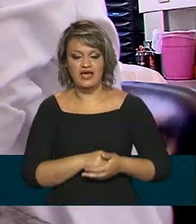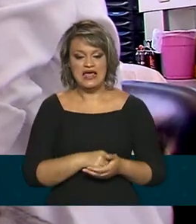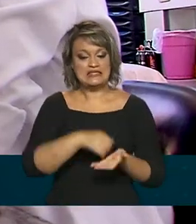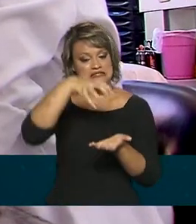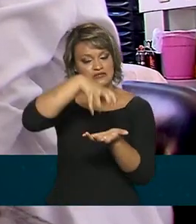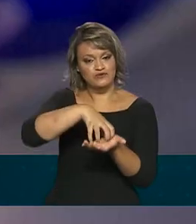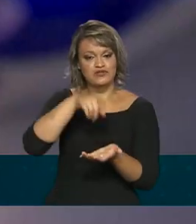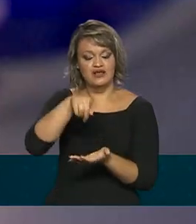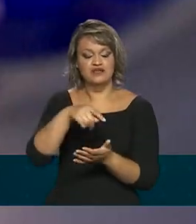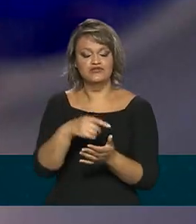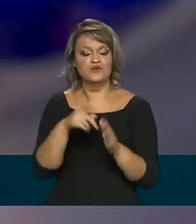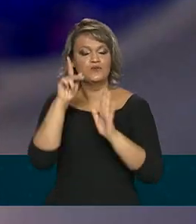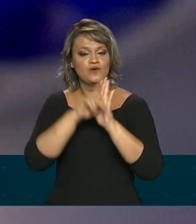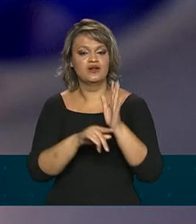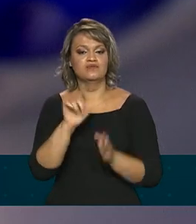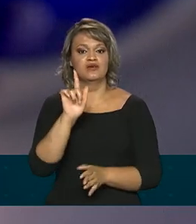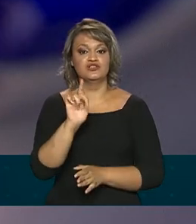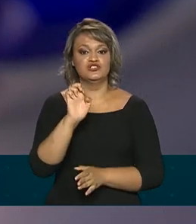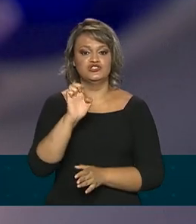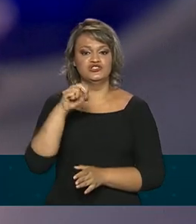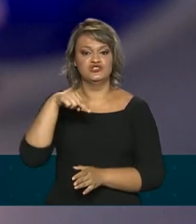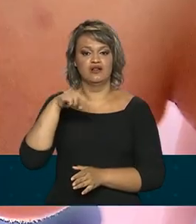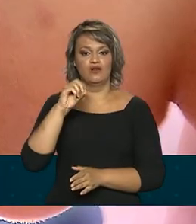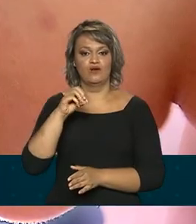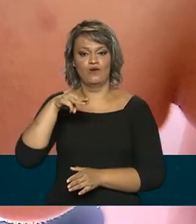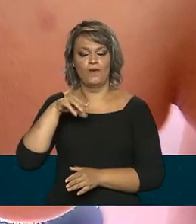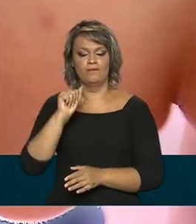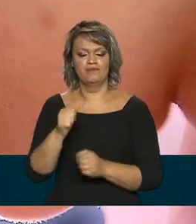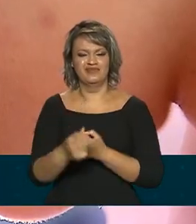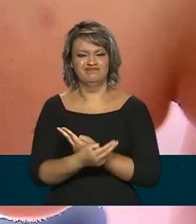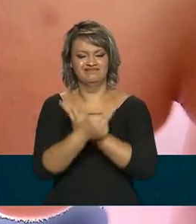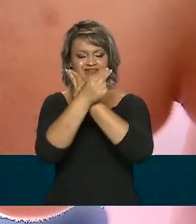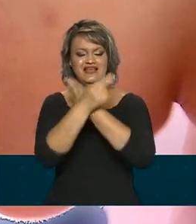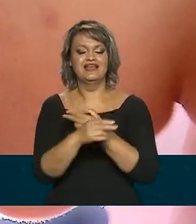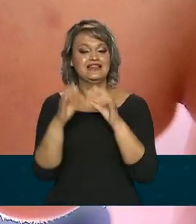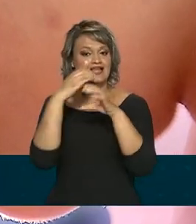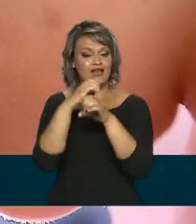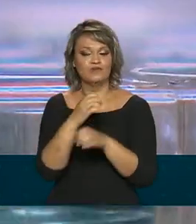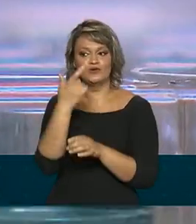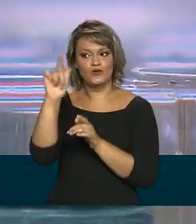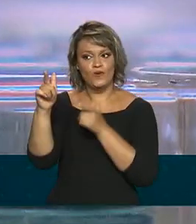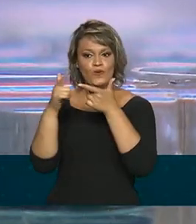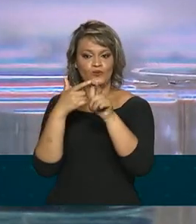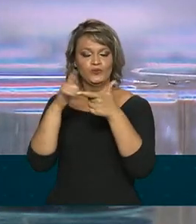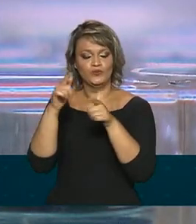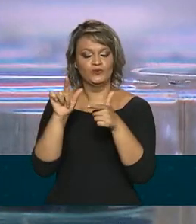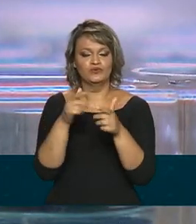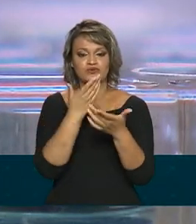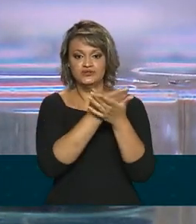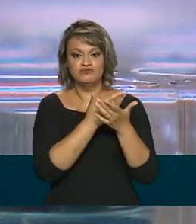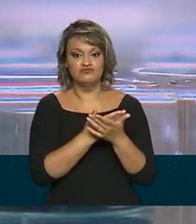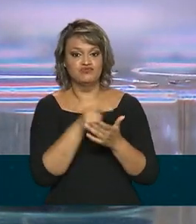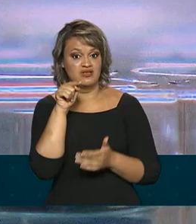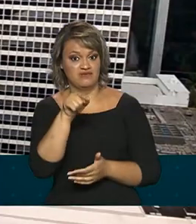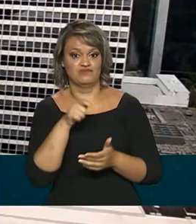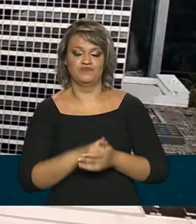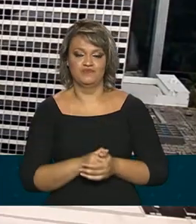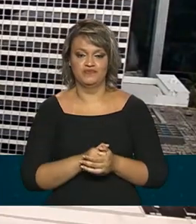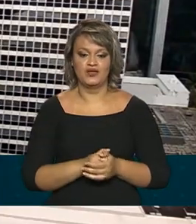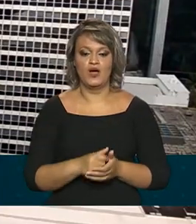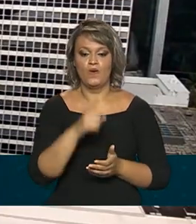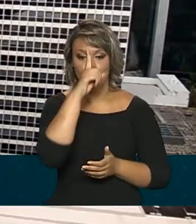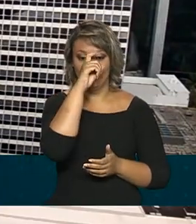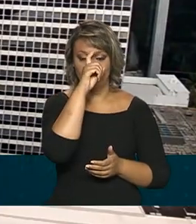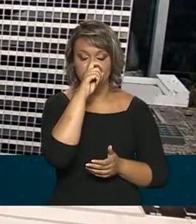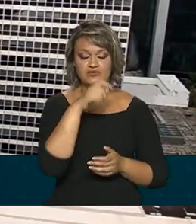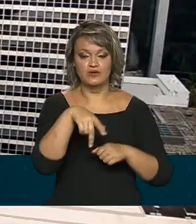do programa Genoma, que já possui outros dois laboratórios de sequenciamento genômico no país. Um no Hospital